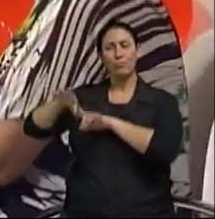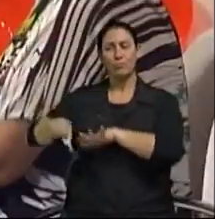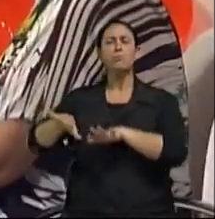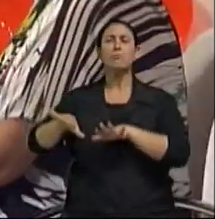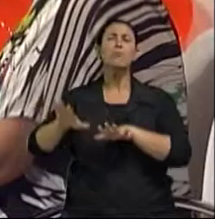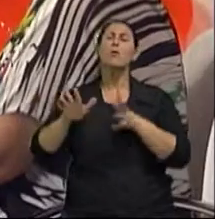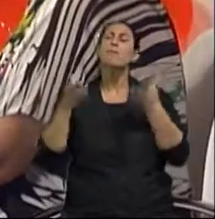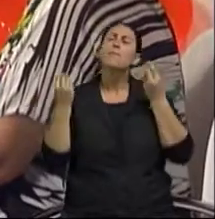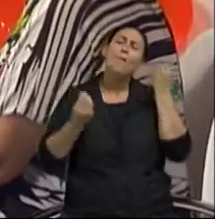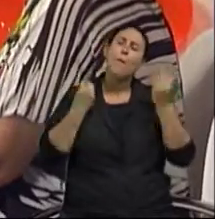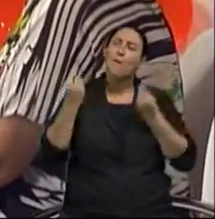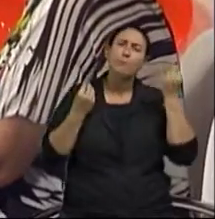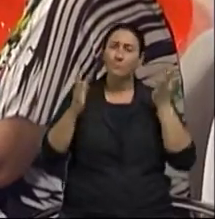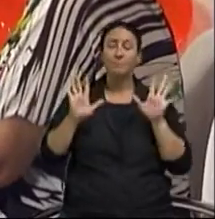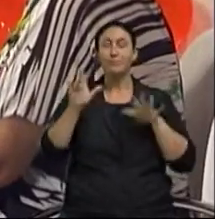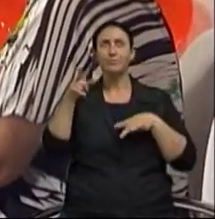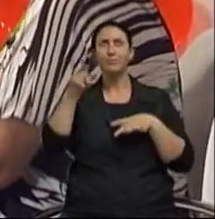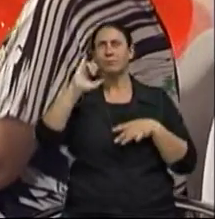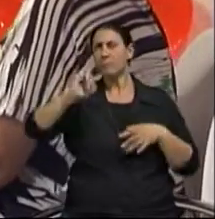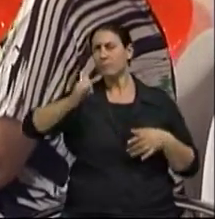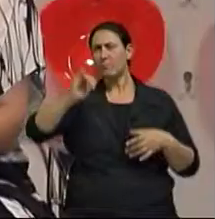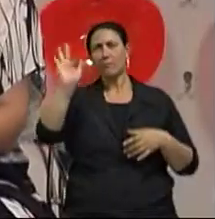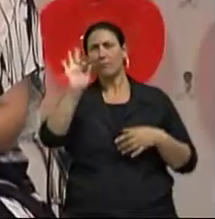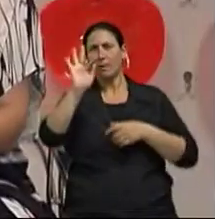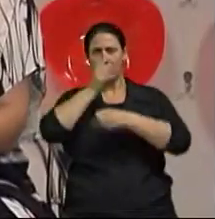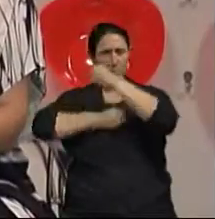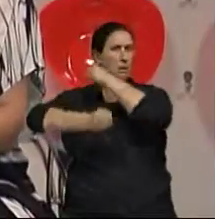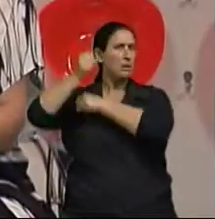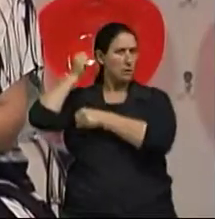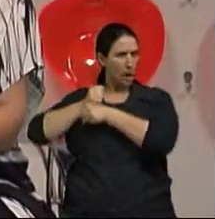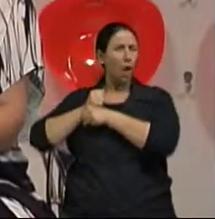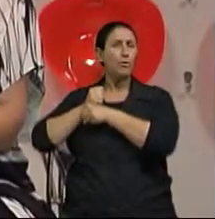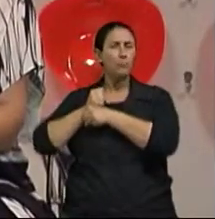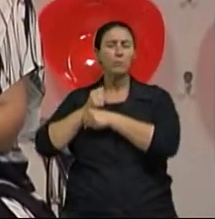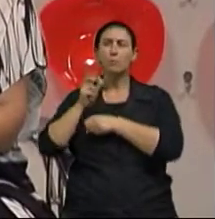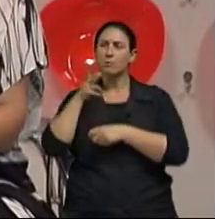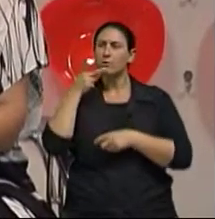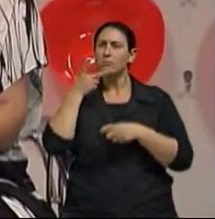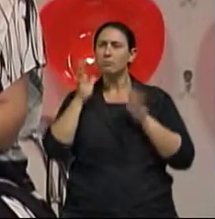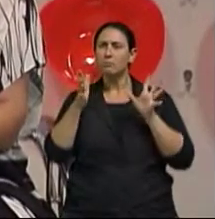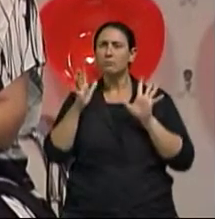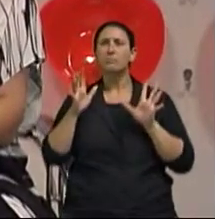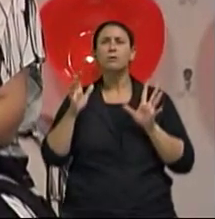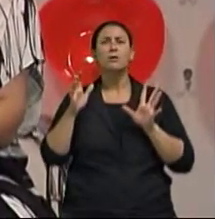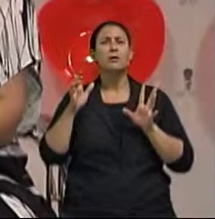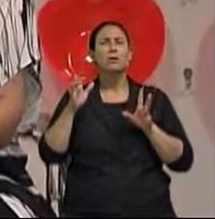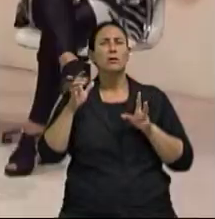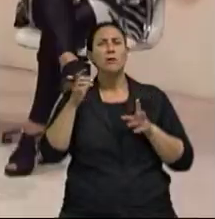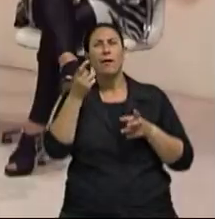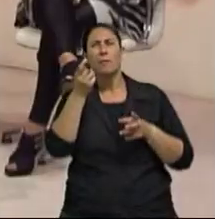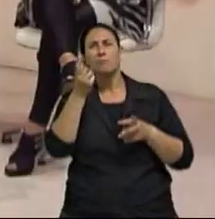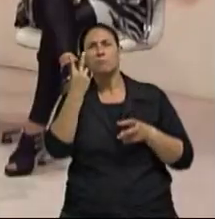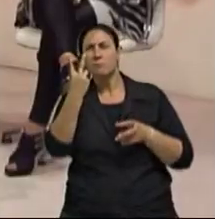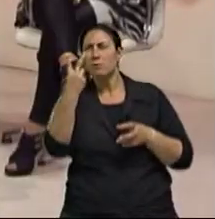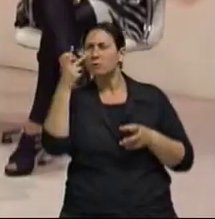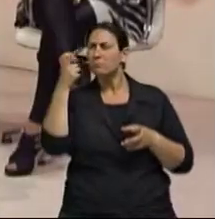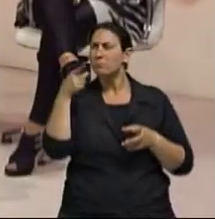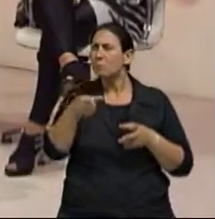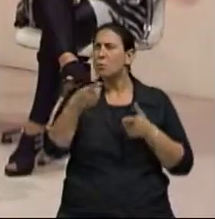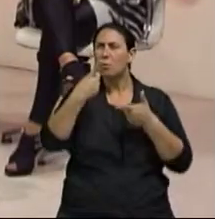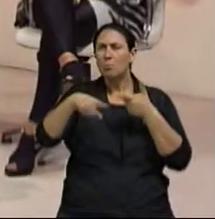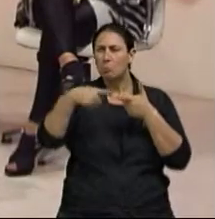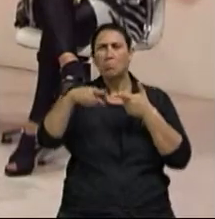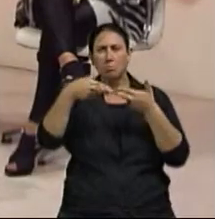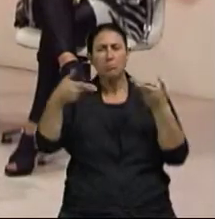estatística, né? Em janeiro e fevereiro do ano passado, 16 mil novos carros parece que foram vendidos Algo assim, né? Algo assim? Nós vimos Porto